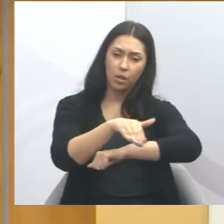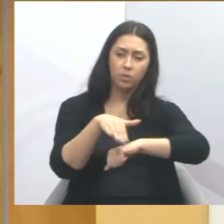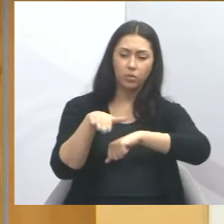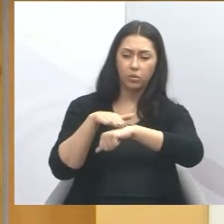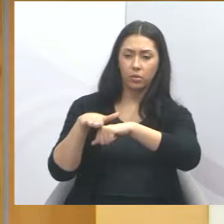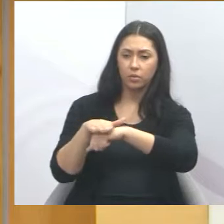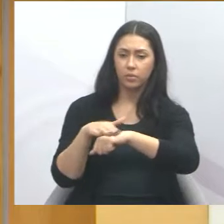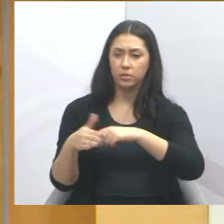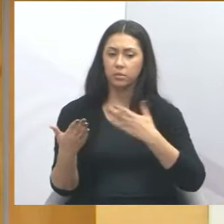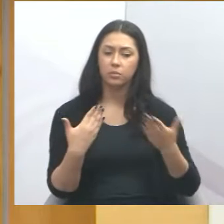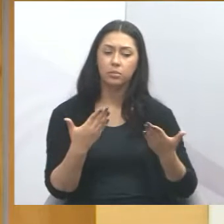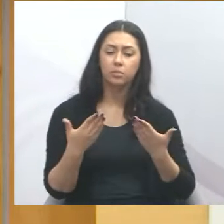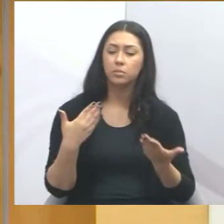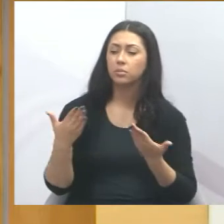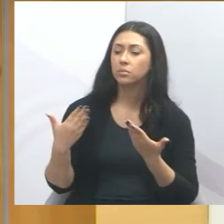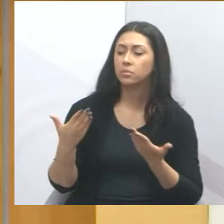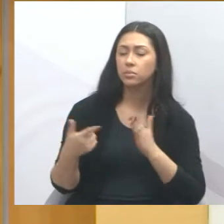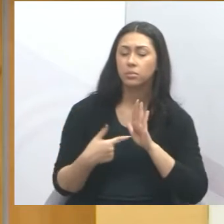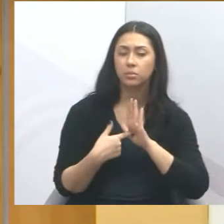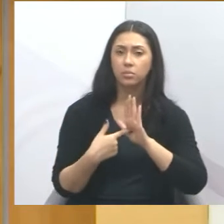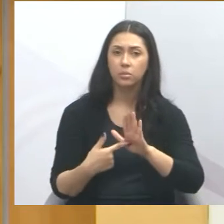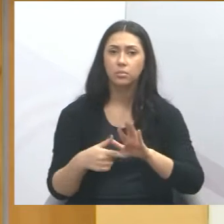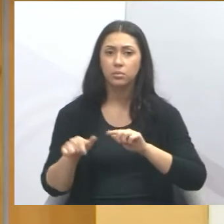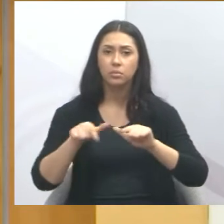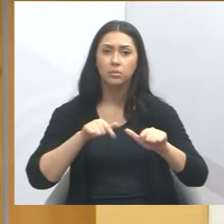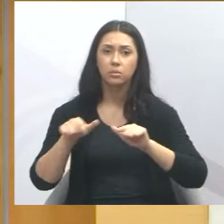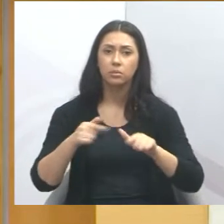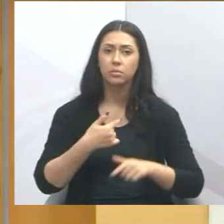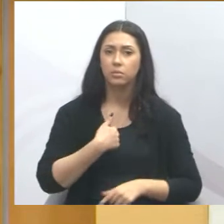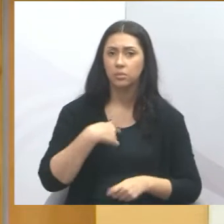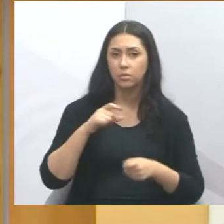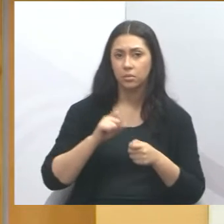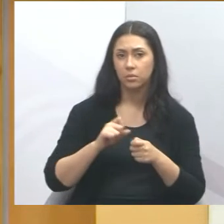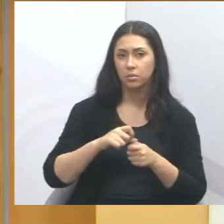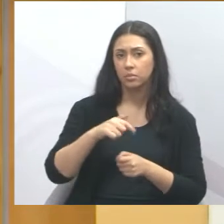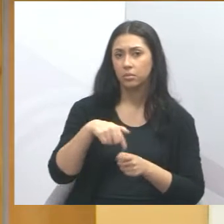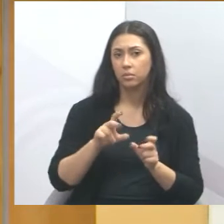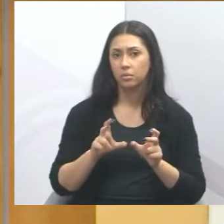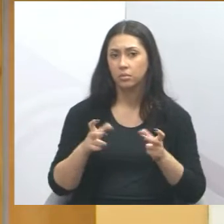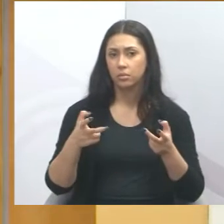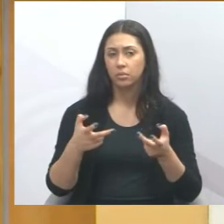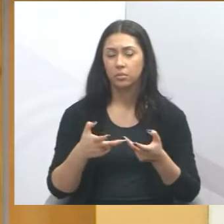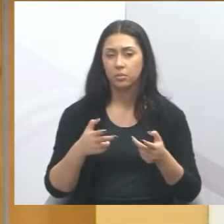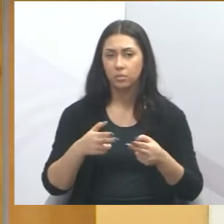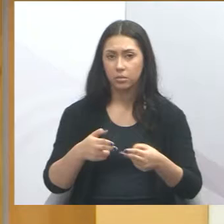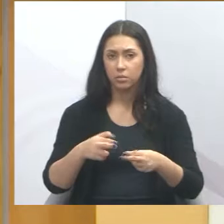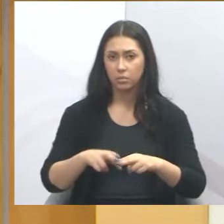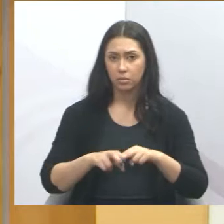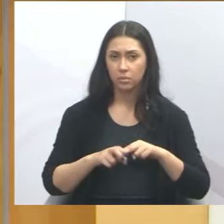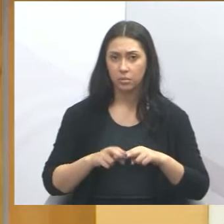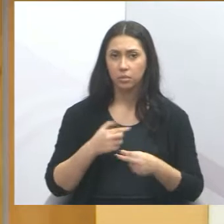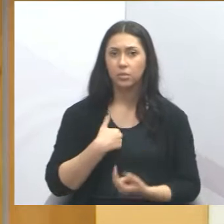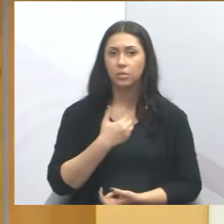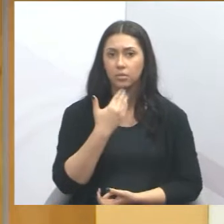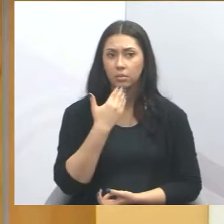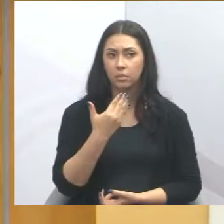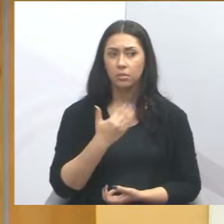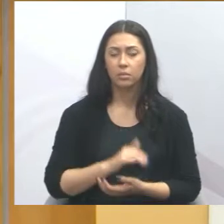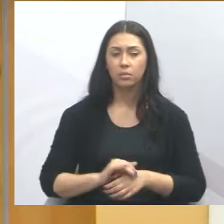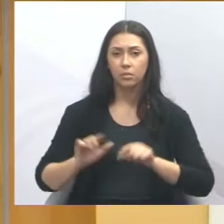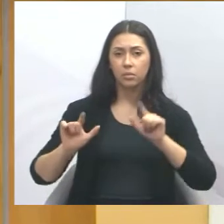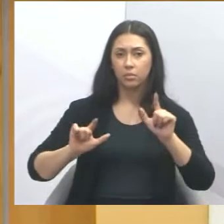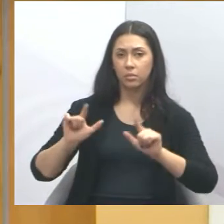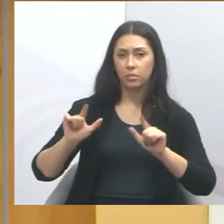e demonstrar o trabalho que tenho desempenhado aqui na Câmara Municipal. E é por isso que eu peço para a técnica